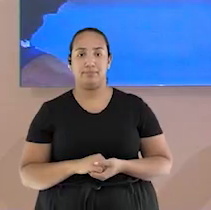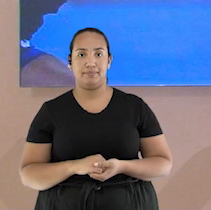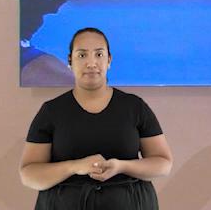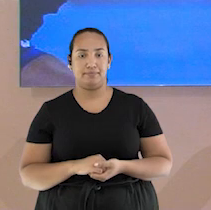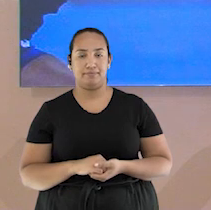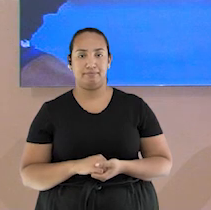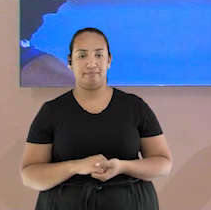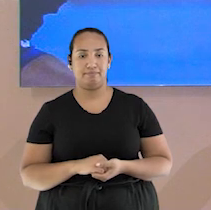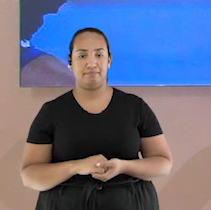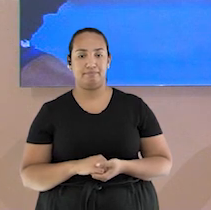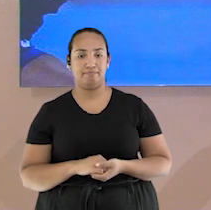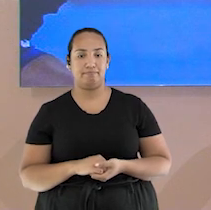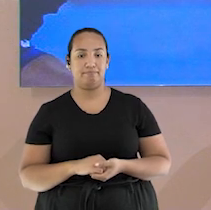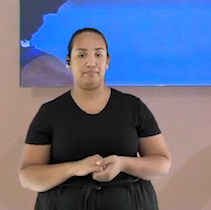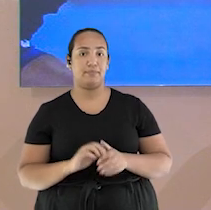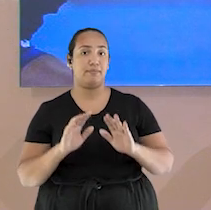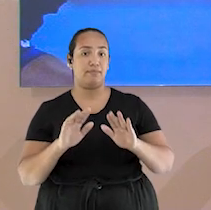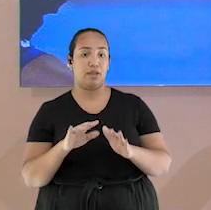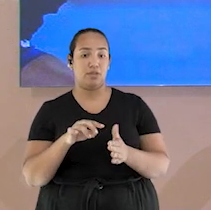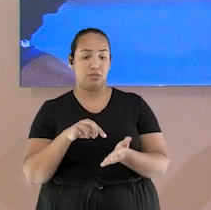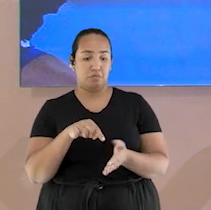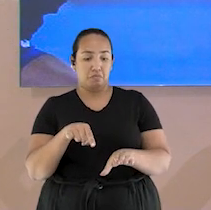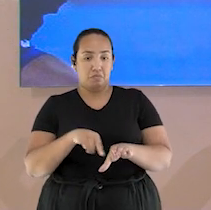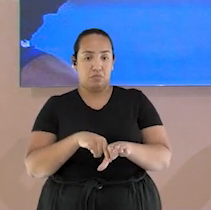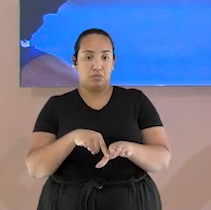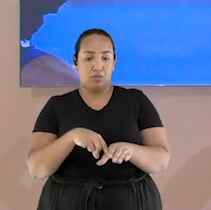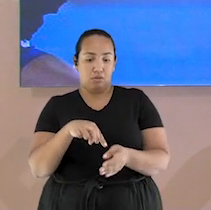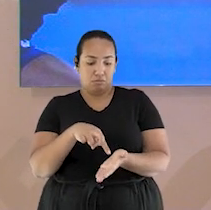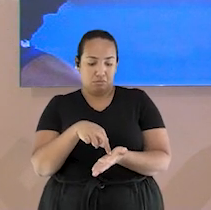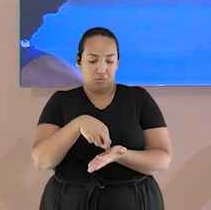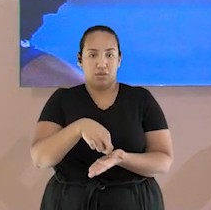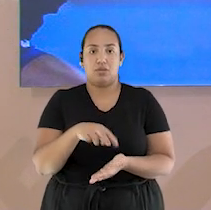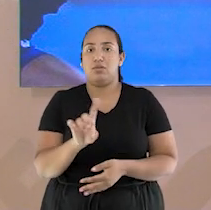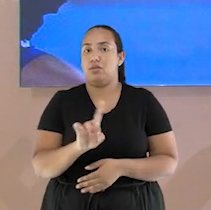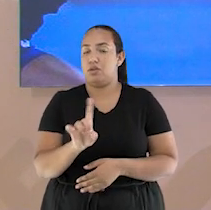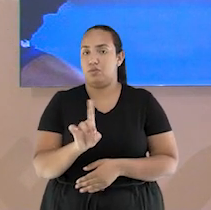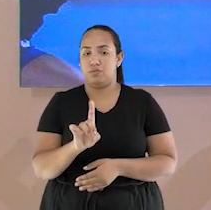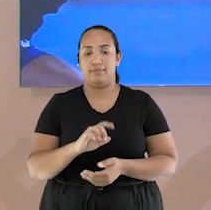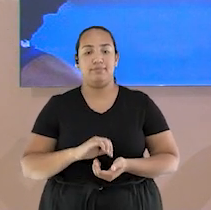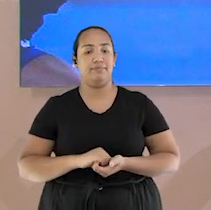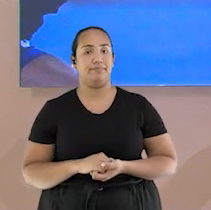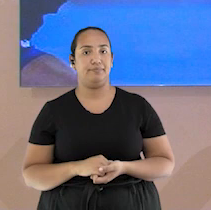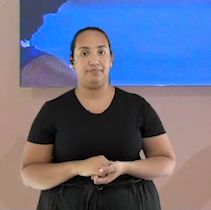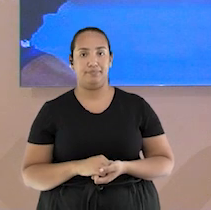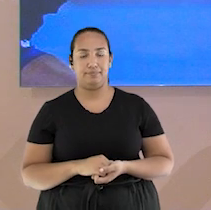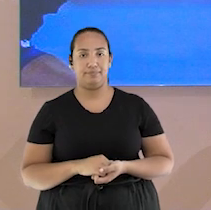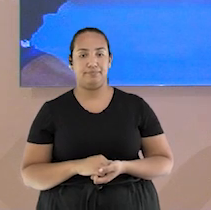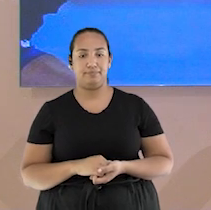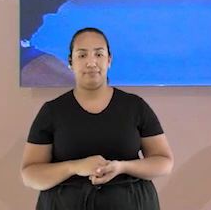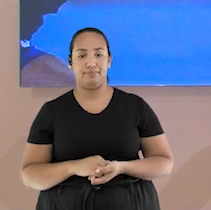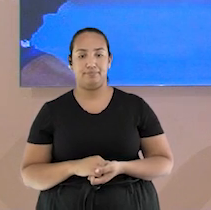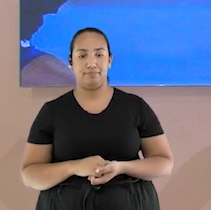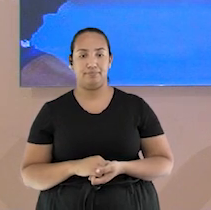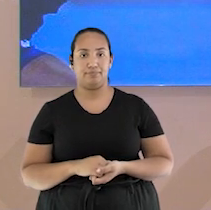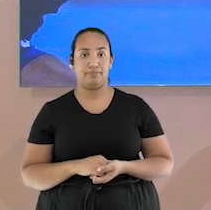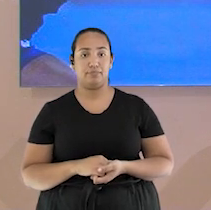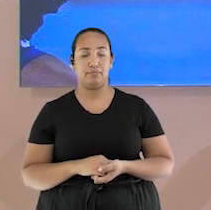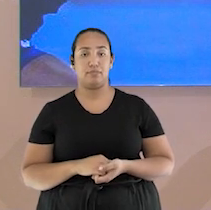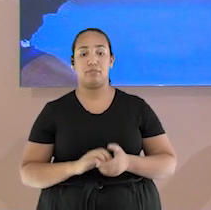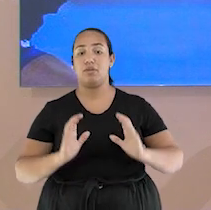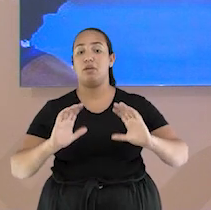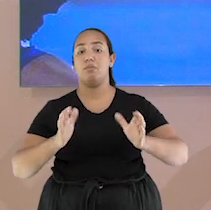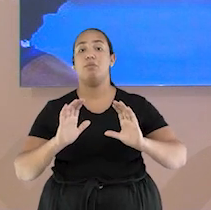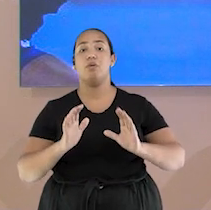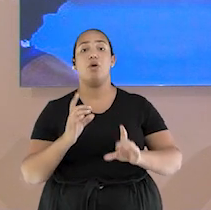Mas não precisa ficar na ponta dos pés, tá, gente? É um pouco flexionado. A bola deve ser tocada na parte